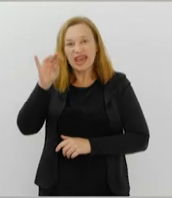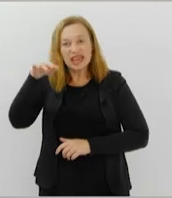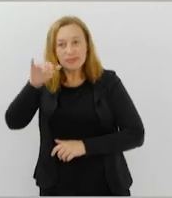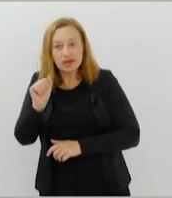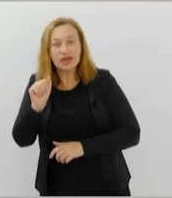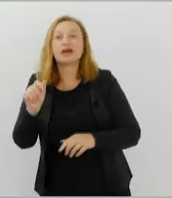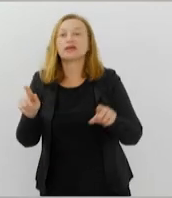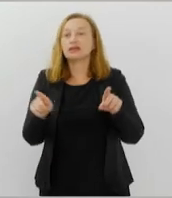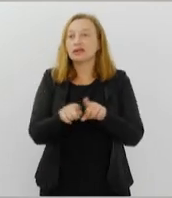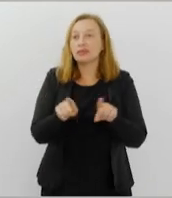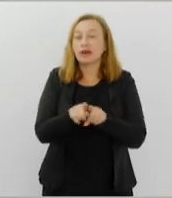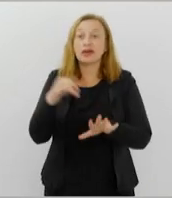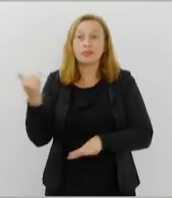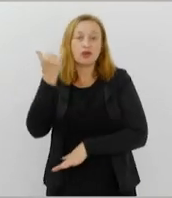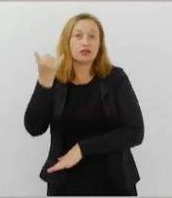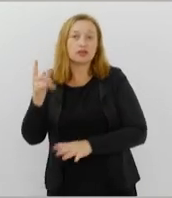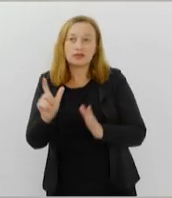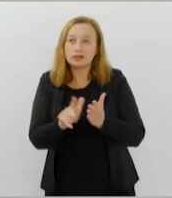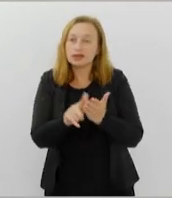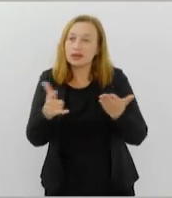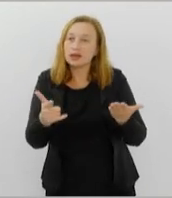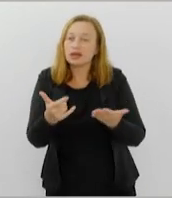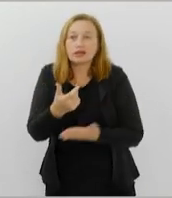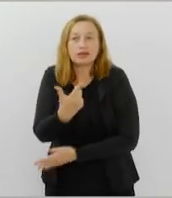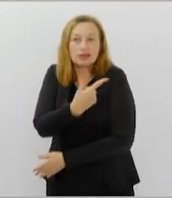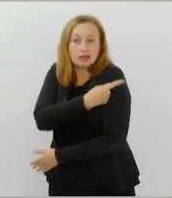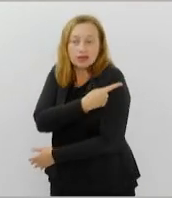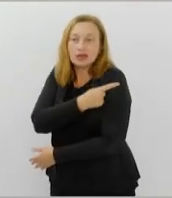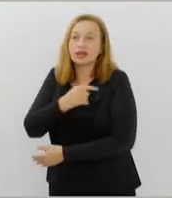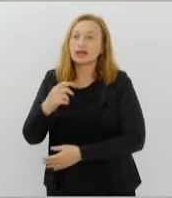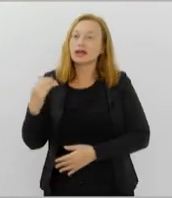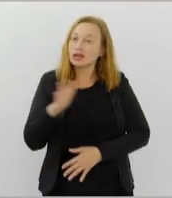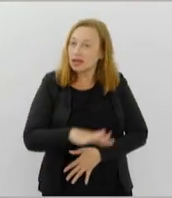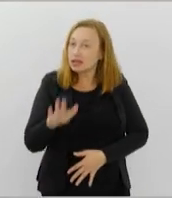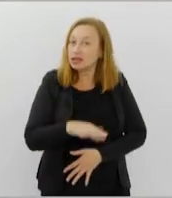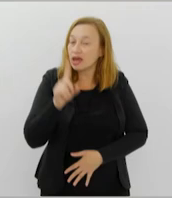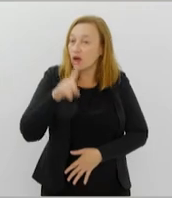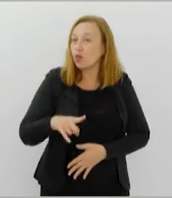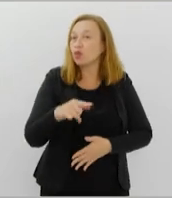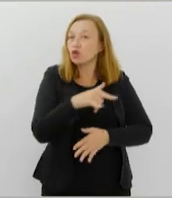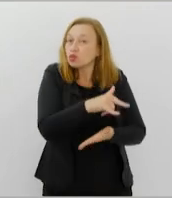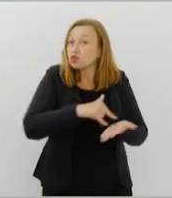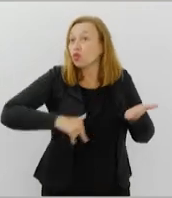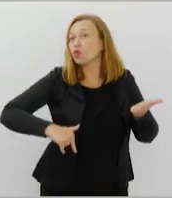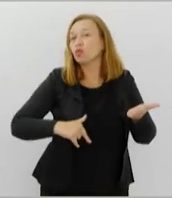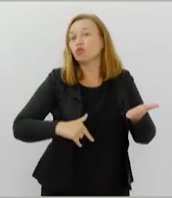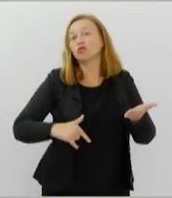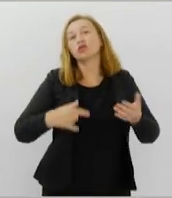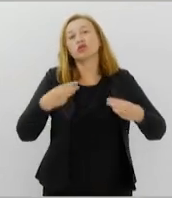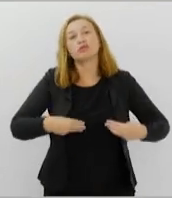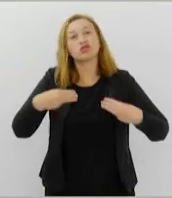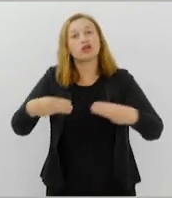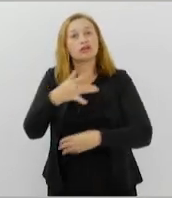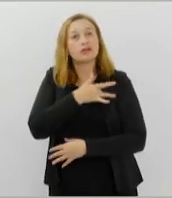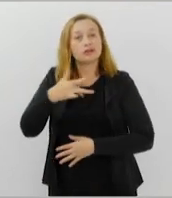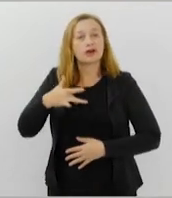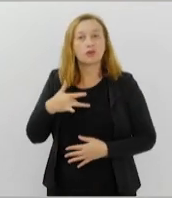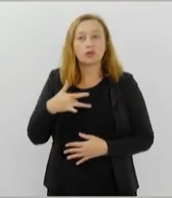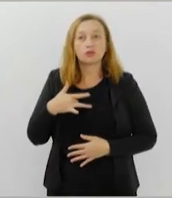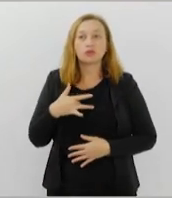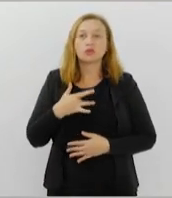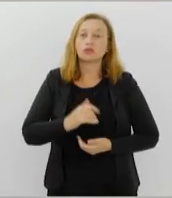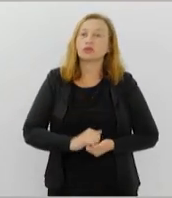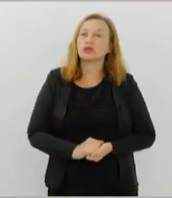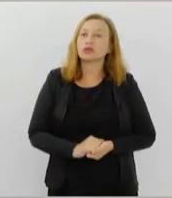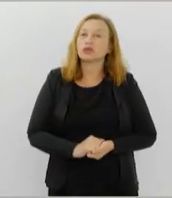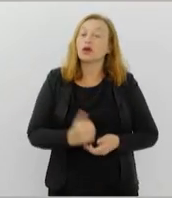importância da caderneta da criança, o Passaporte da Cidadania, que é um documento do Ministério da Saúde, feito